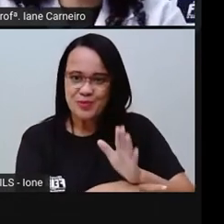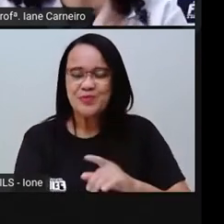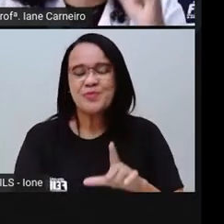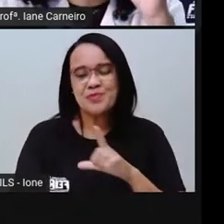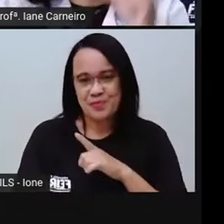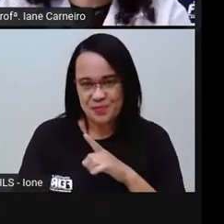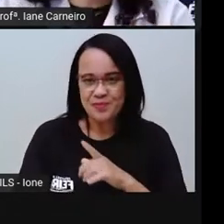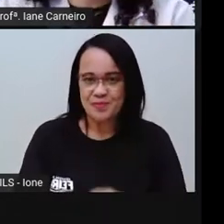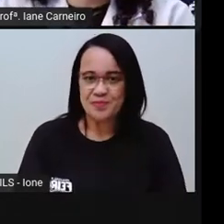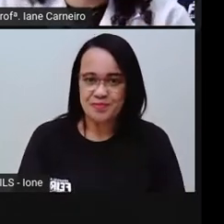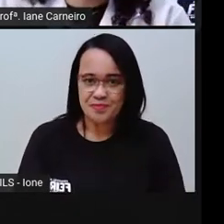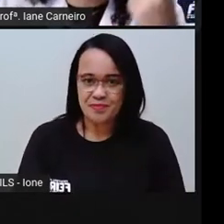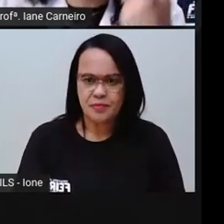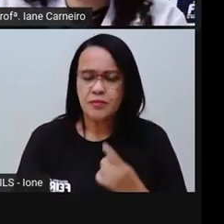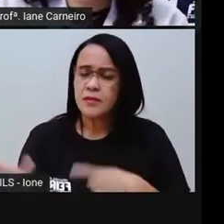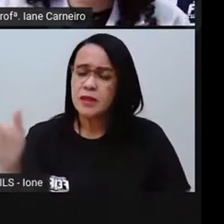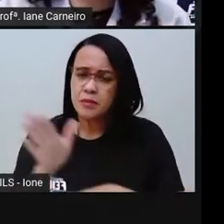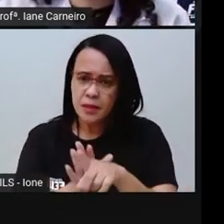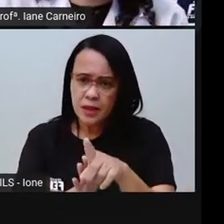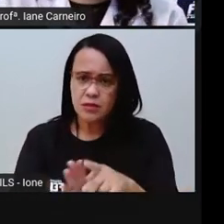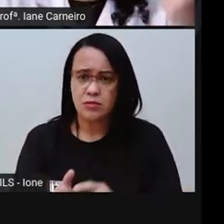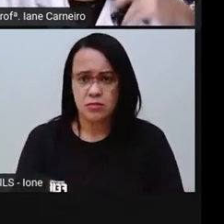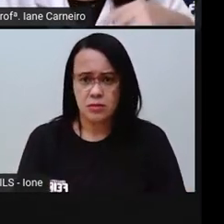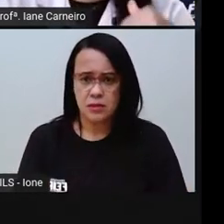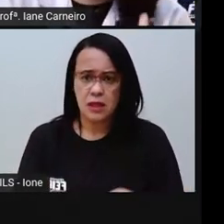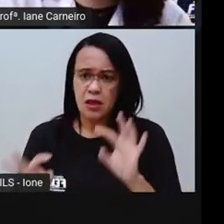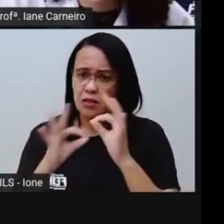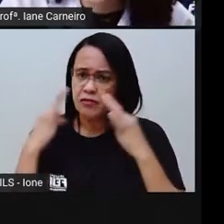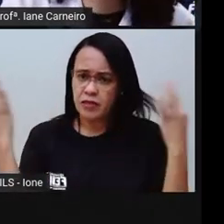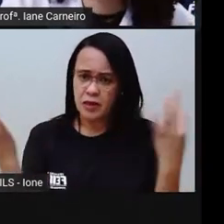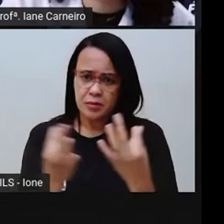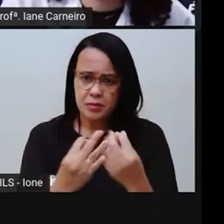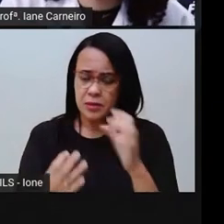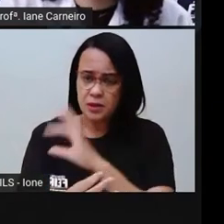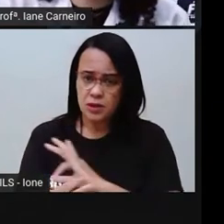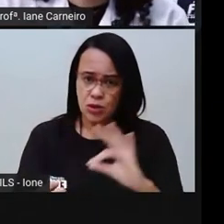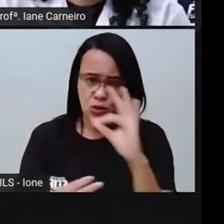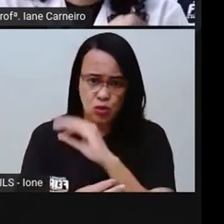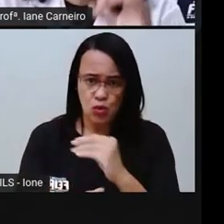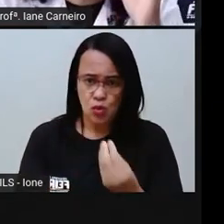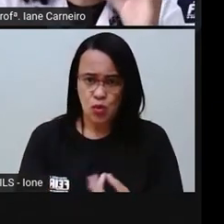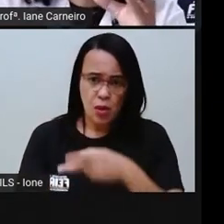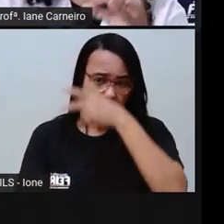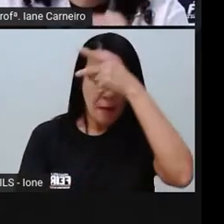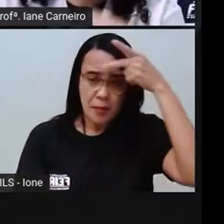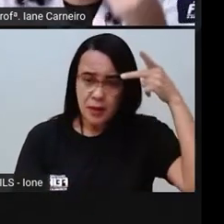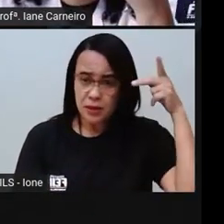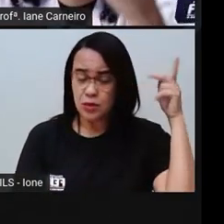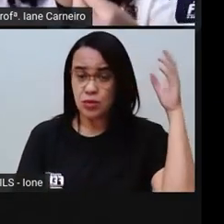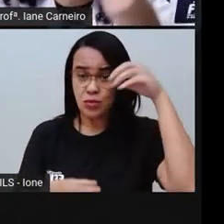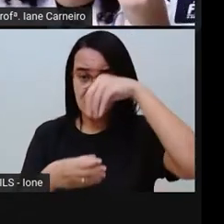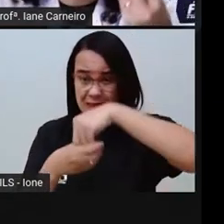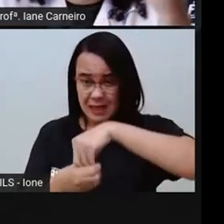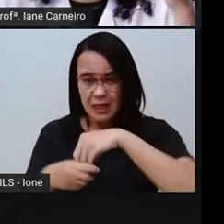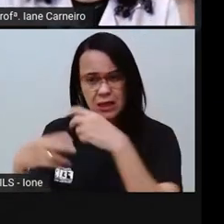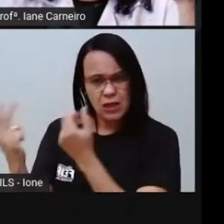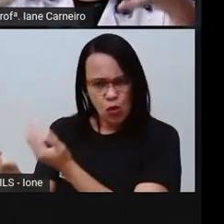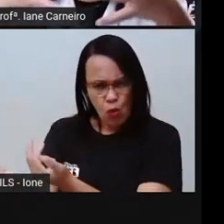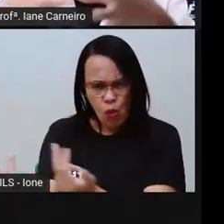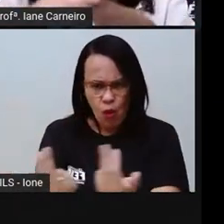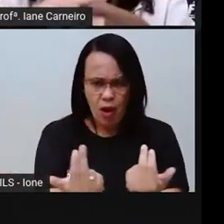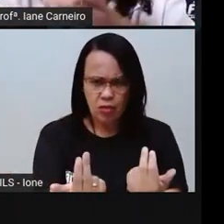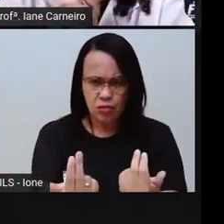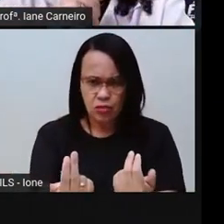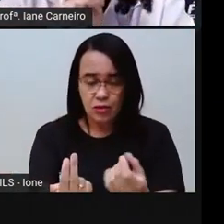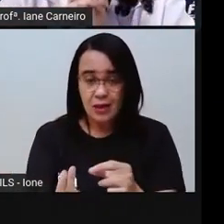todas as famílias têm a mesma quantidade de integrantes? O que quer dizer isso para a Ariane? Né? Todas as famílias têm a mesma quantidade de